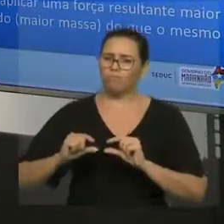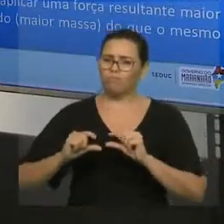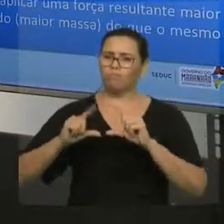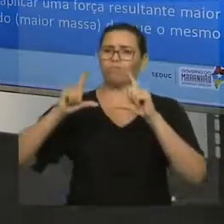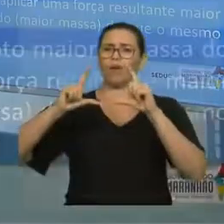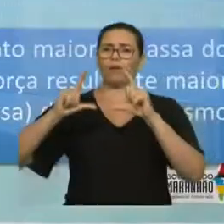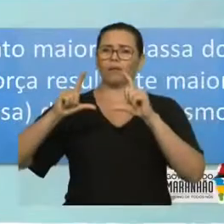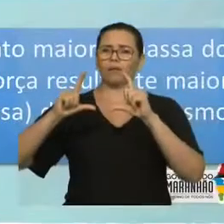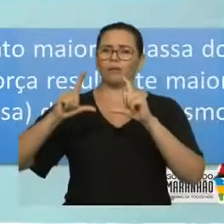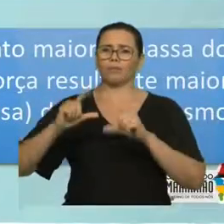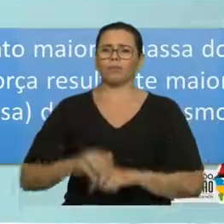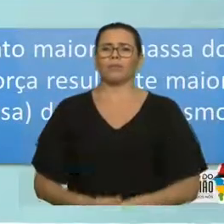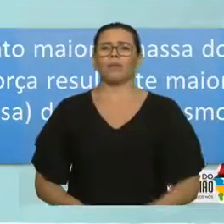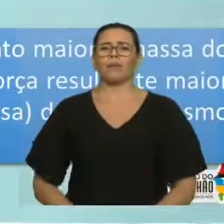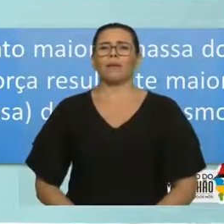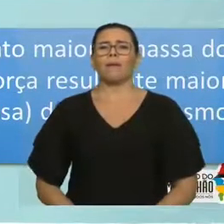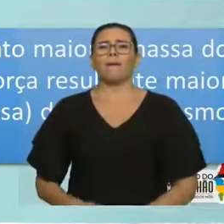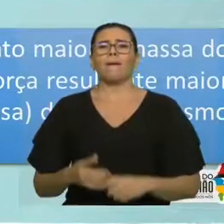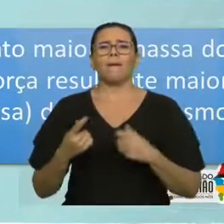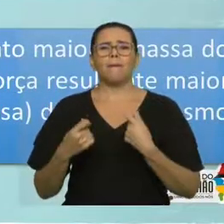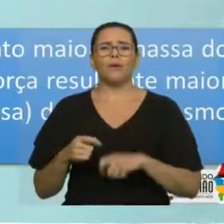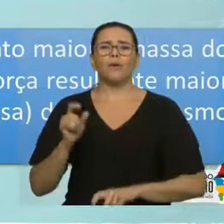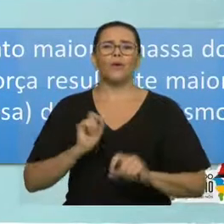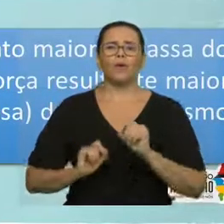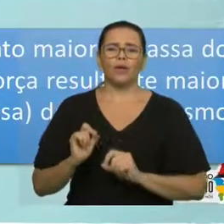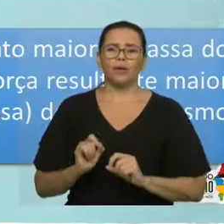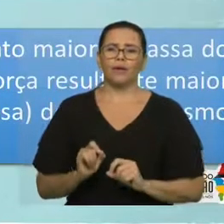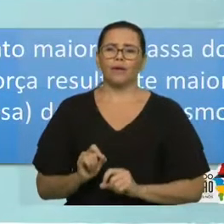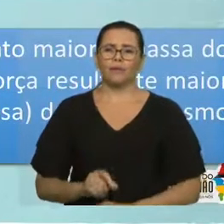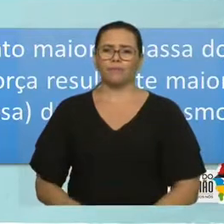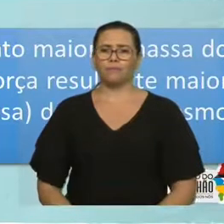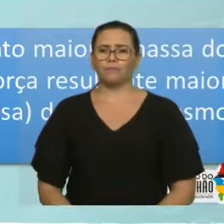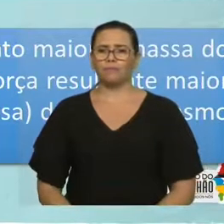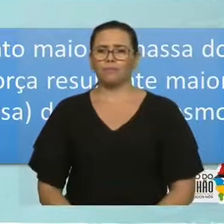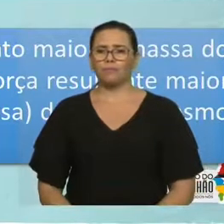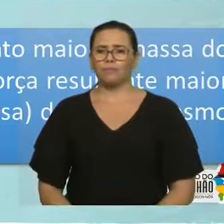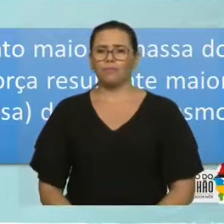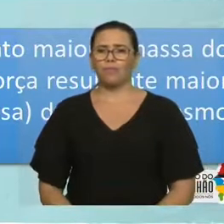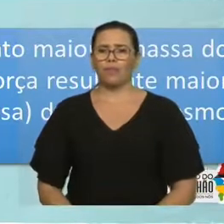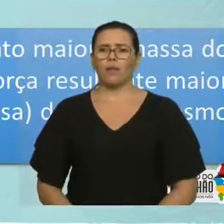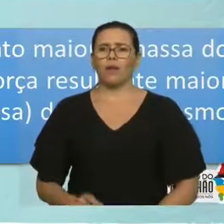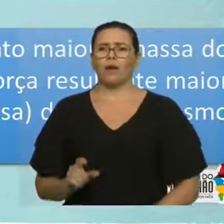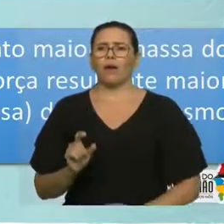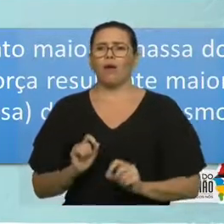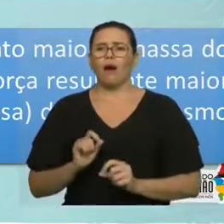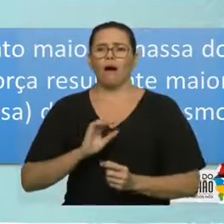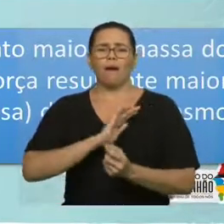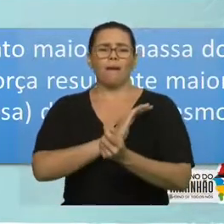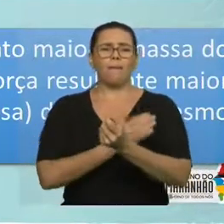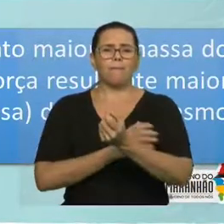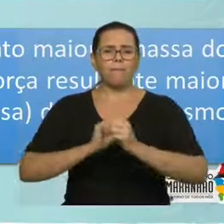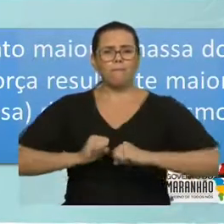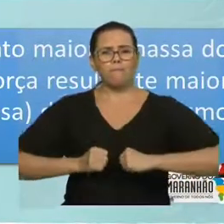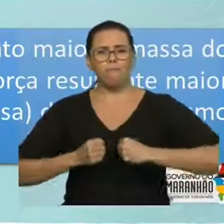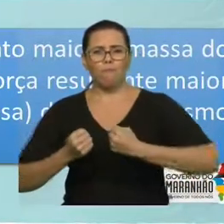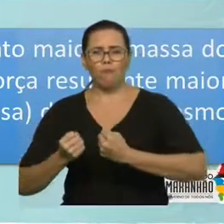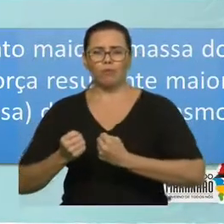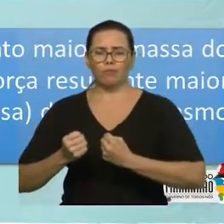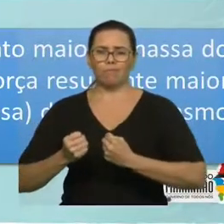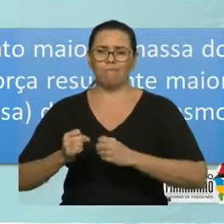maior para acelerar ou retardar um caminhão carregado. Maior massa do que o mesmo caminhão descarregado, menor massa. Ou seja,